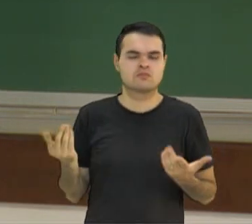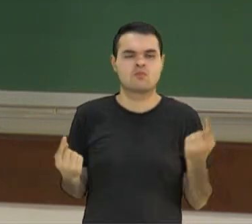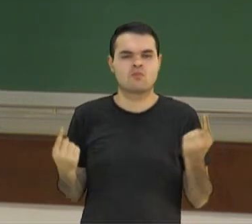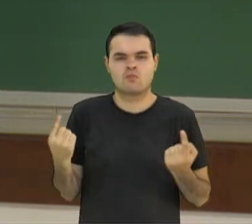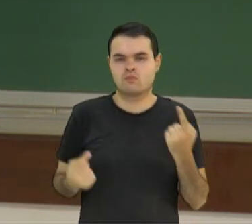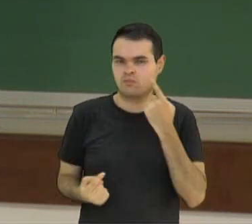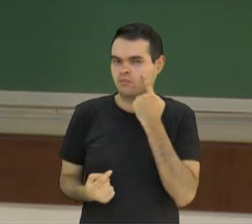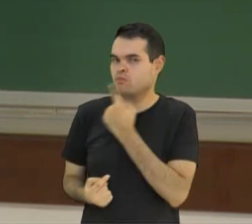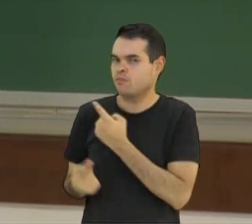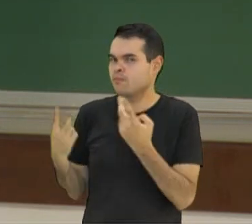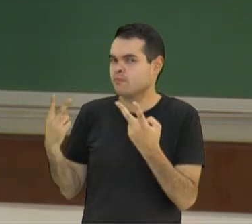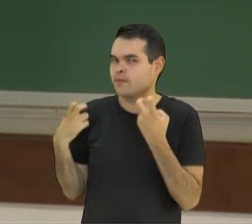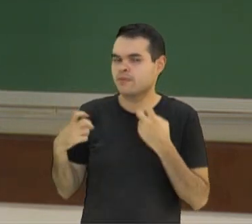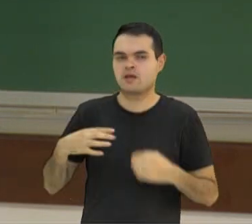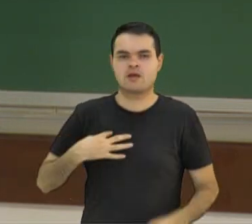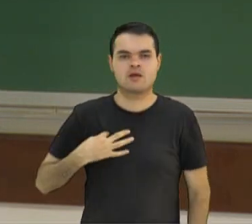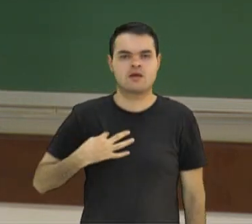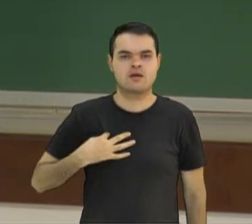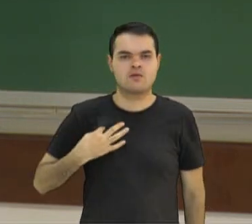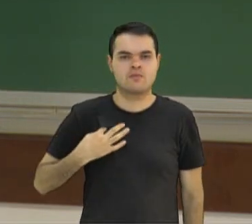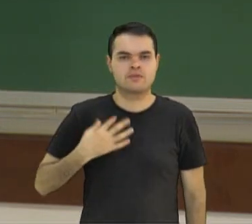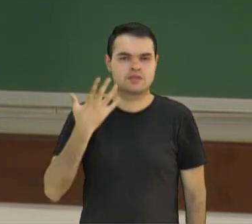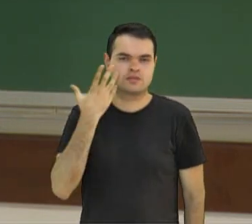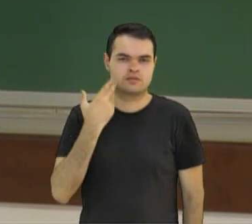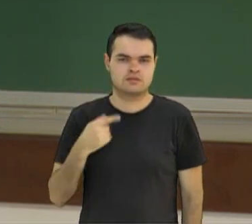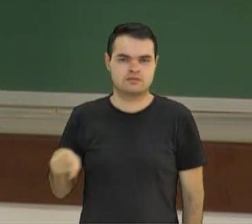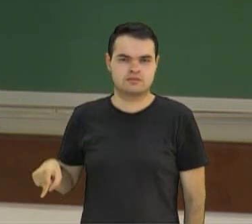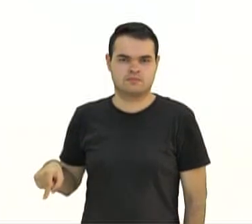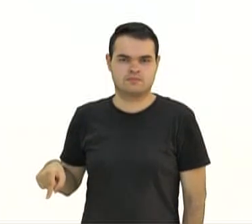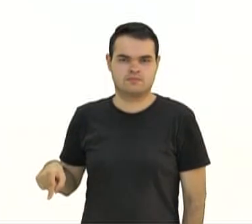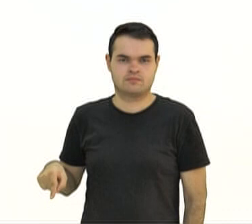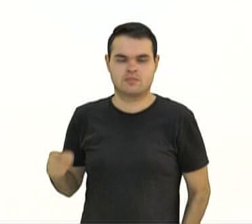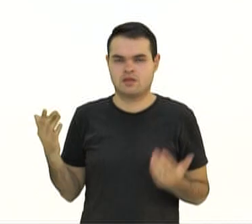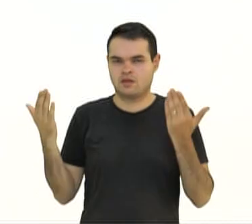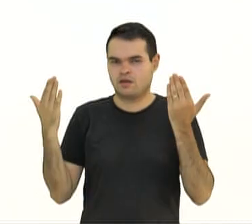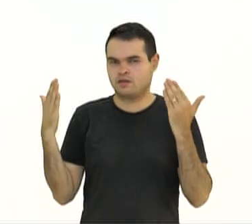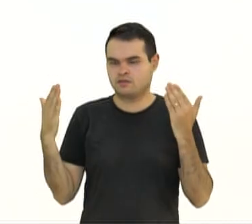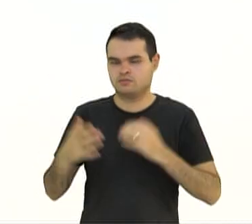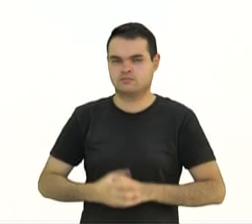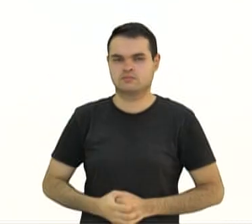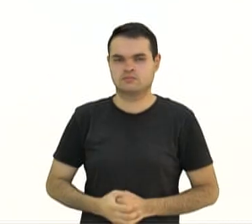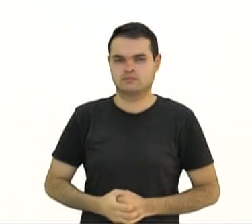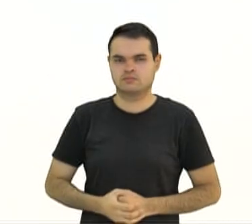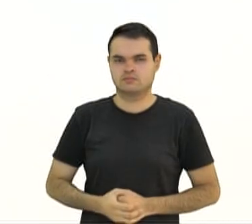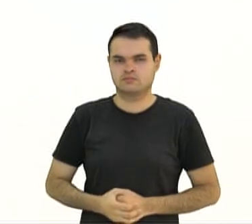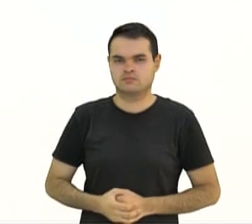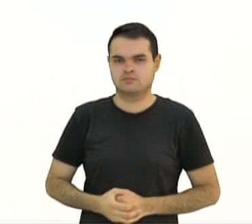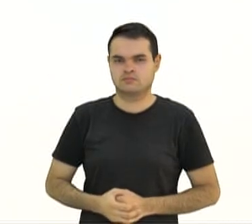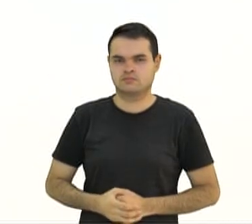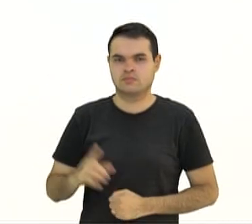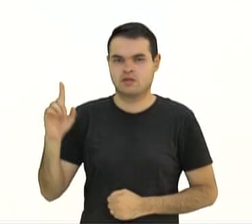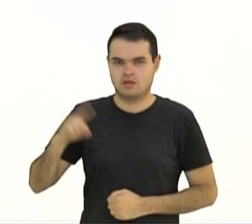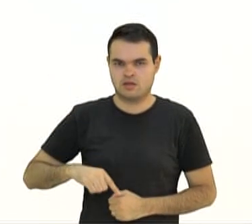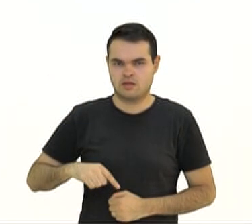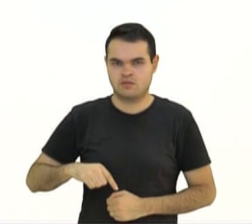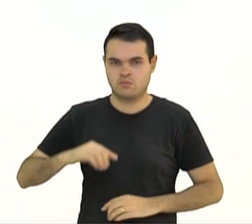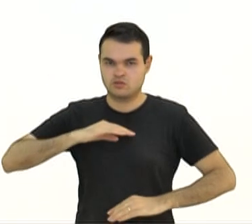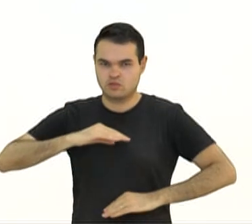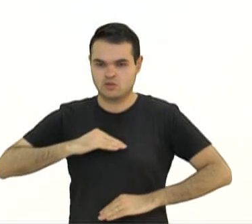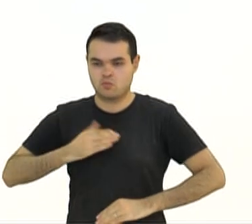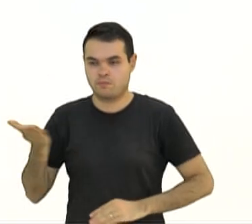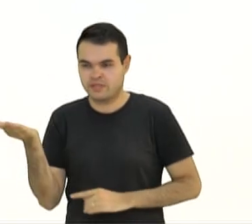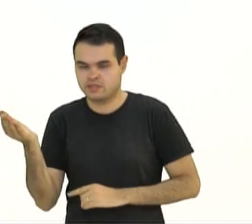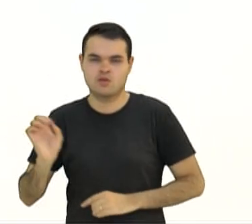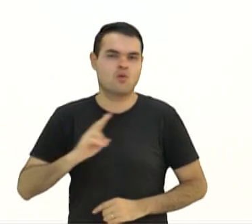na fotografia a vestimenta dessas crianças e tente analisar. Elas estão em situação de mendicância ou não?